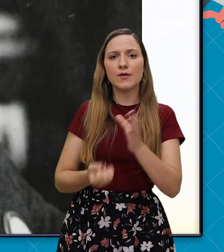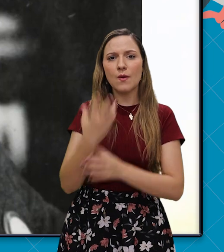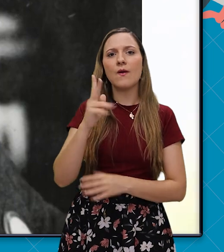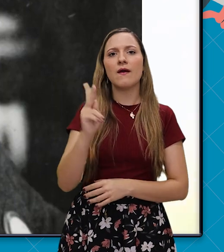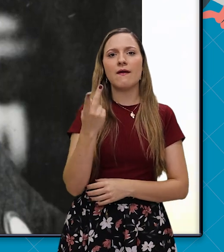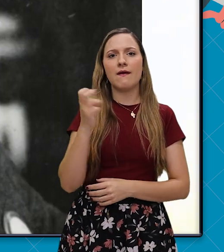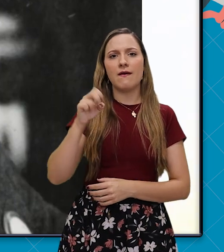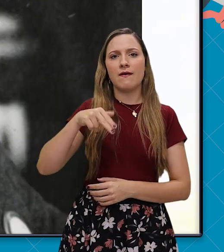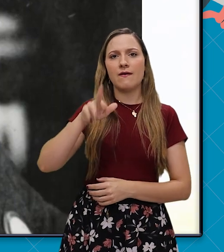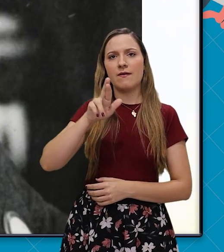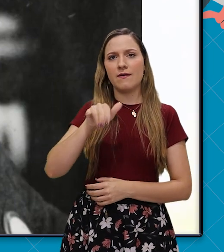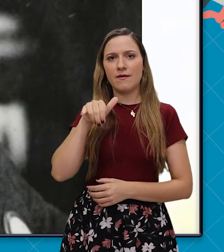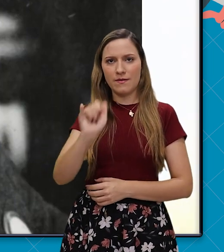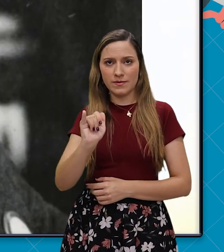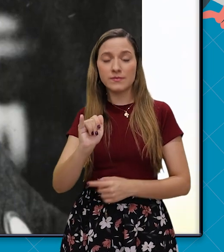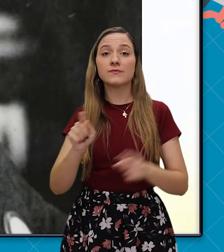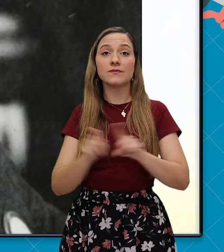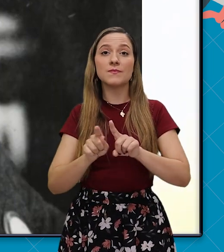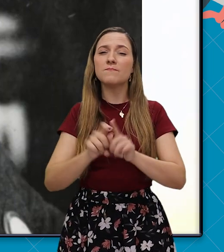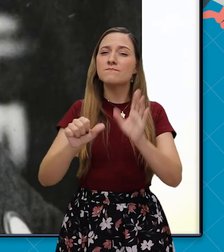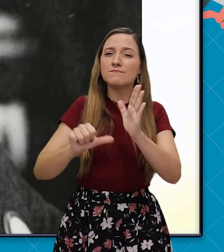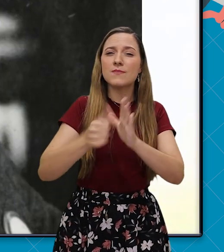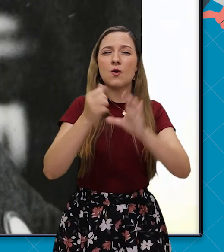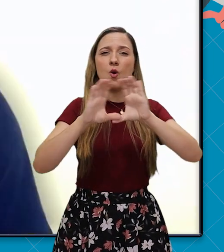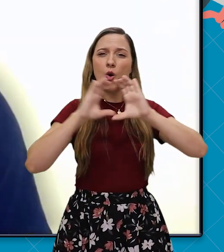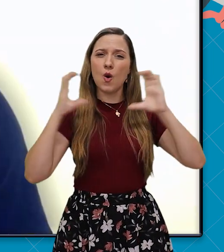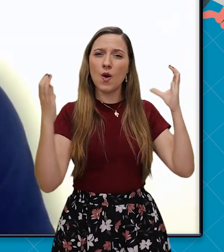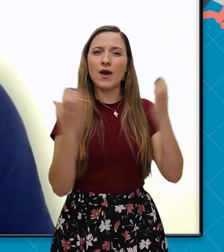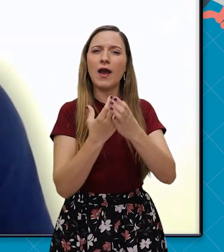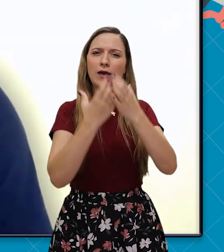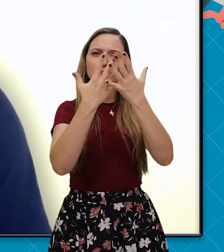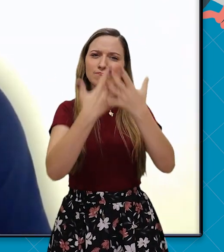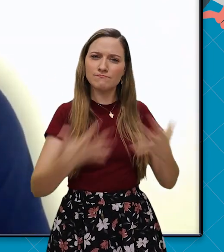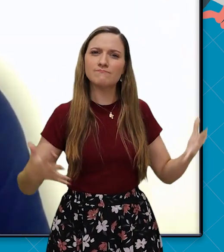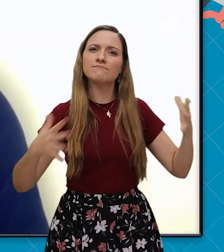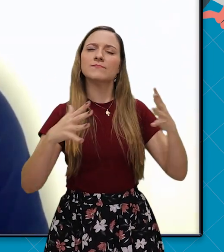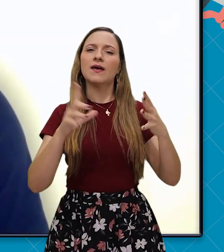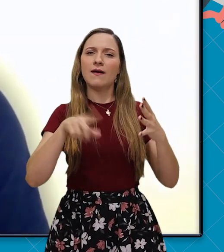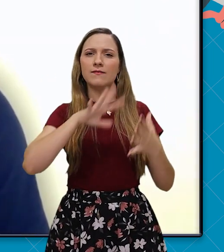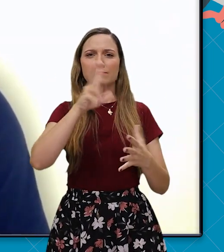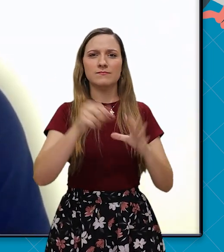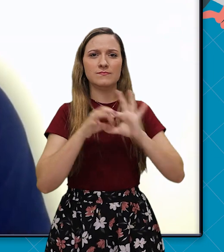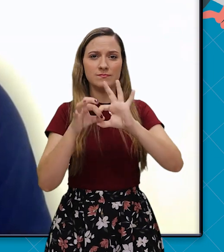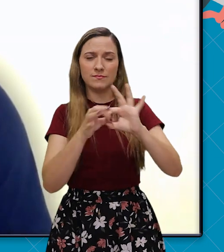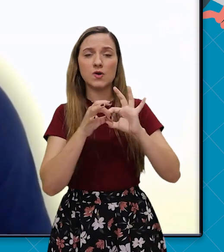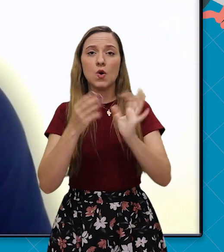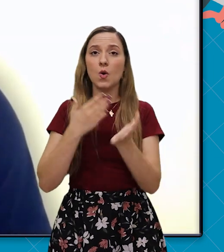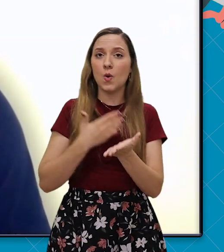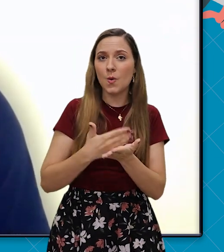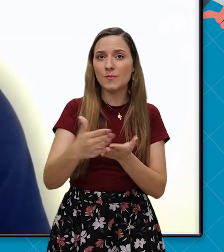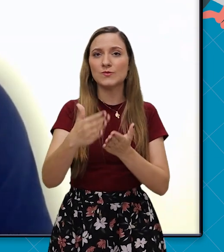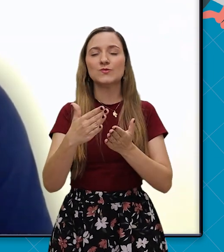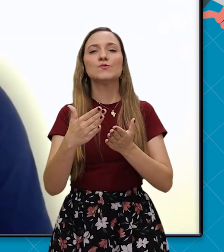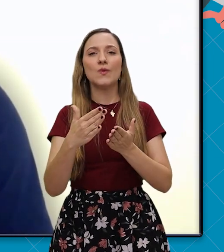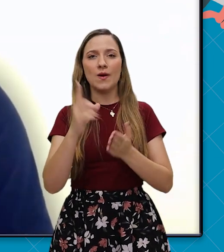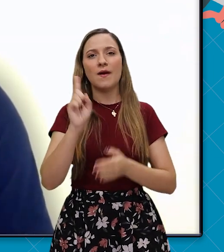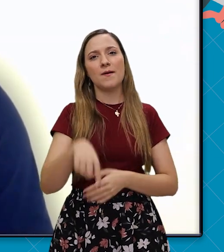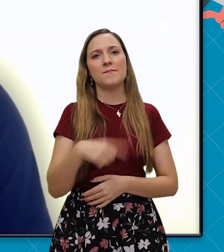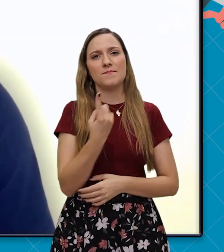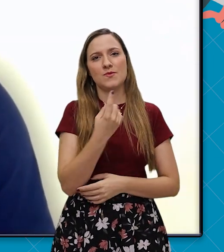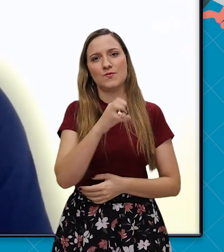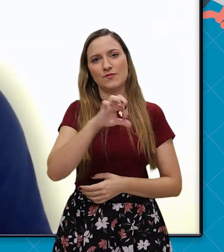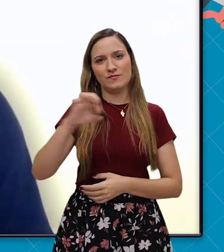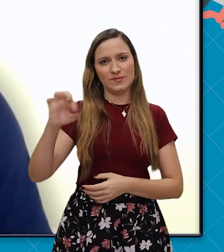Henry Williams. E o primeiro congresso panafricanista começou no início do